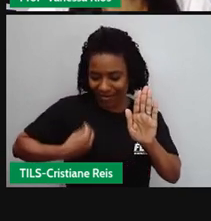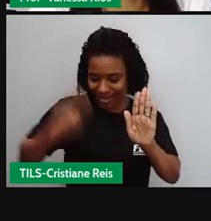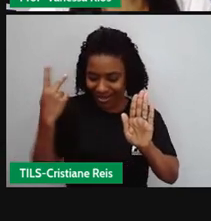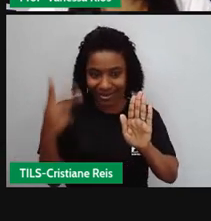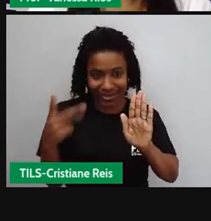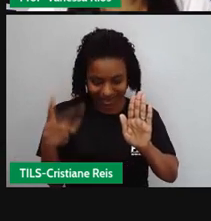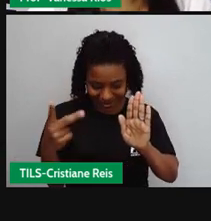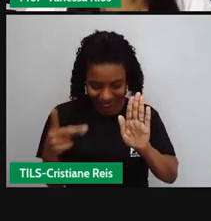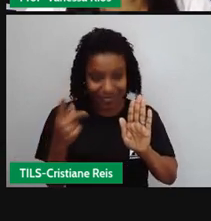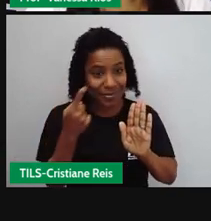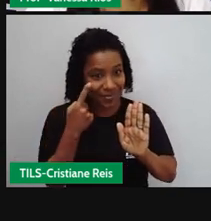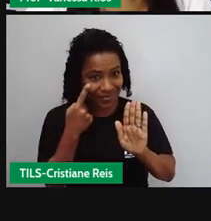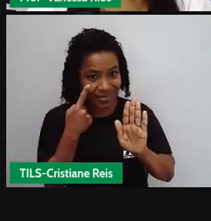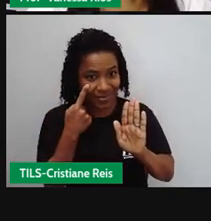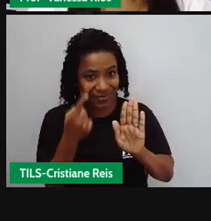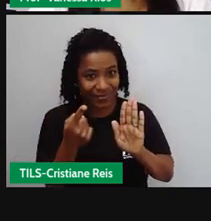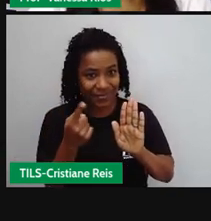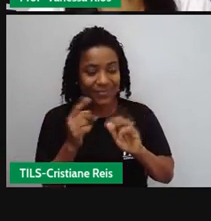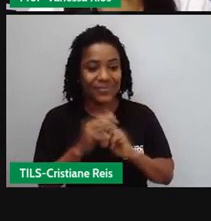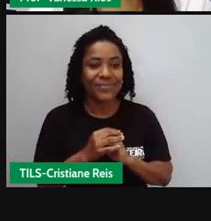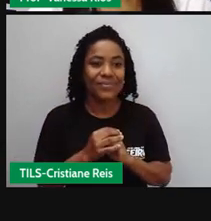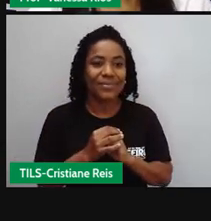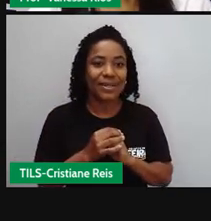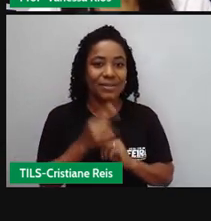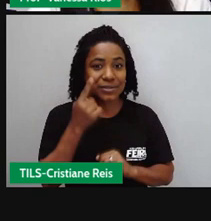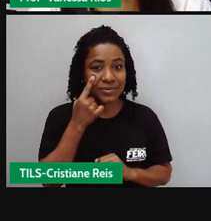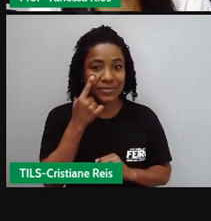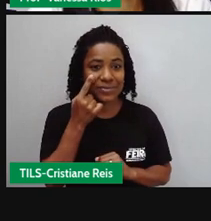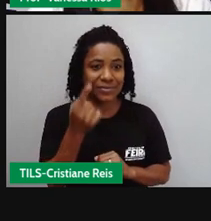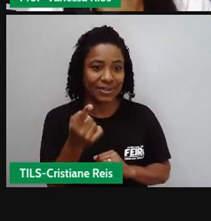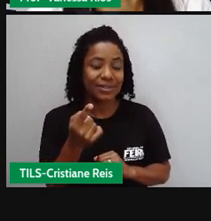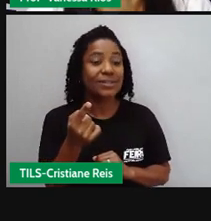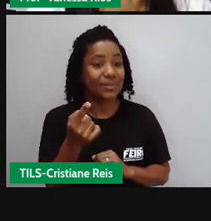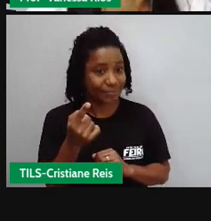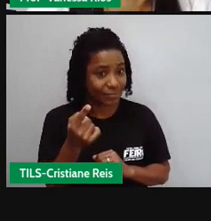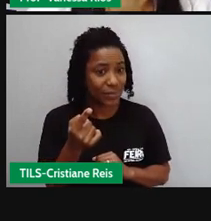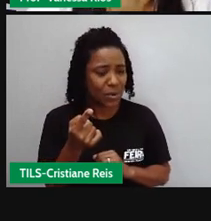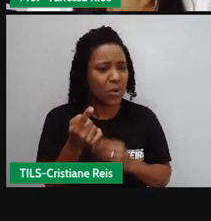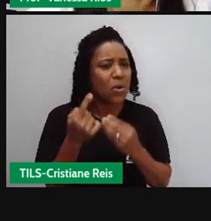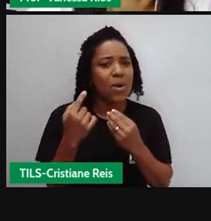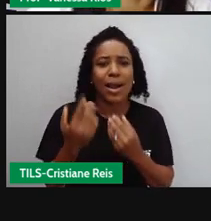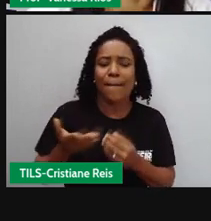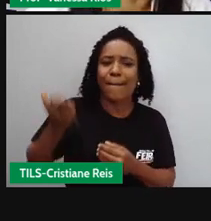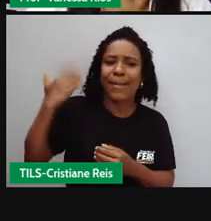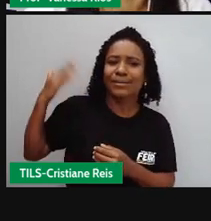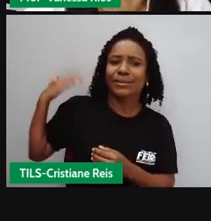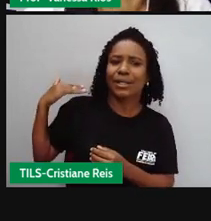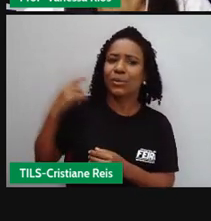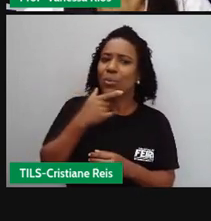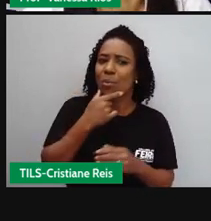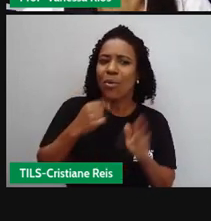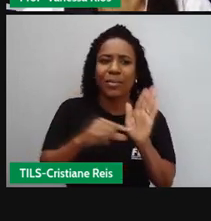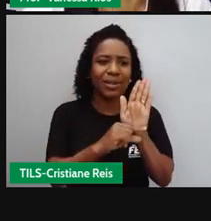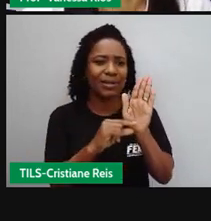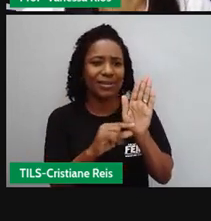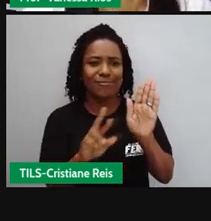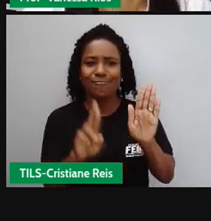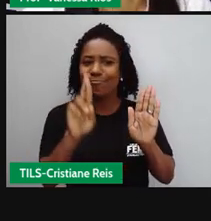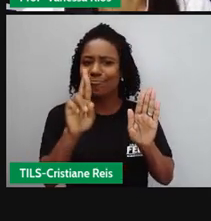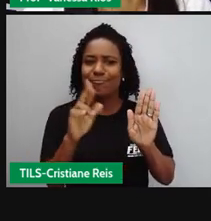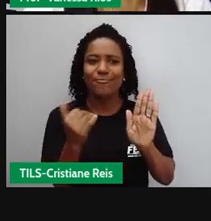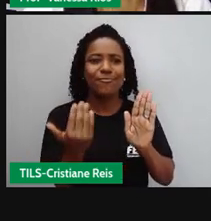Veríssimo, não é? E aí a gente observa aí todas as questões de como é que foi sua vida e como essa forma